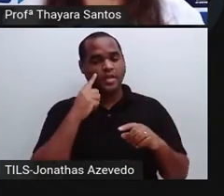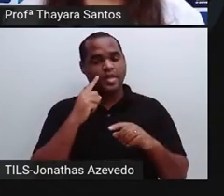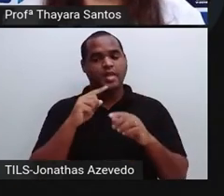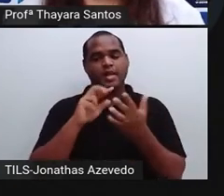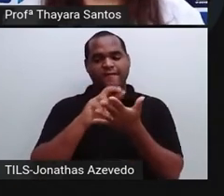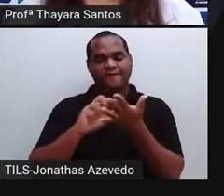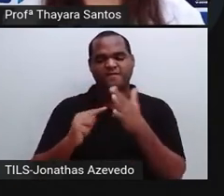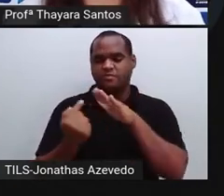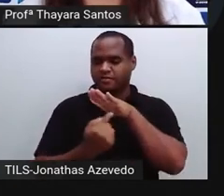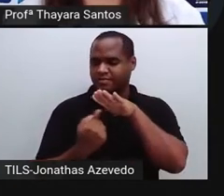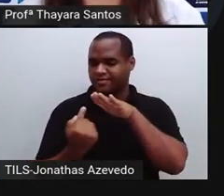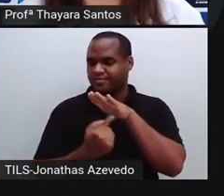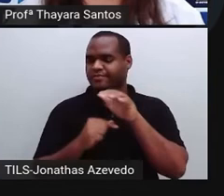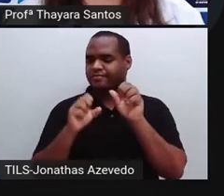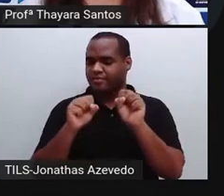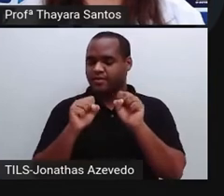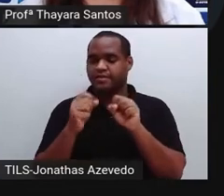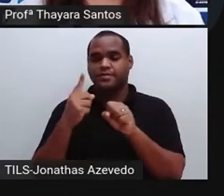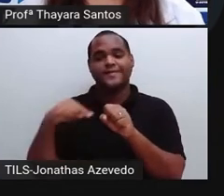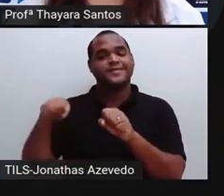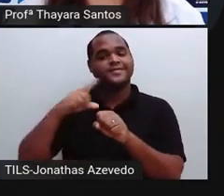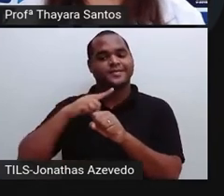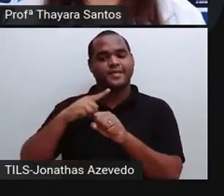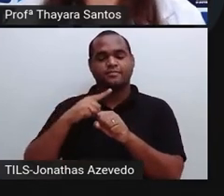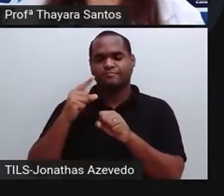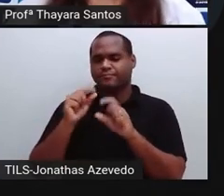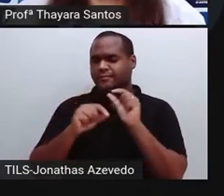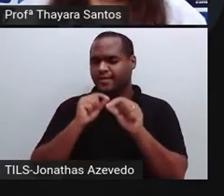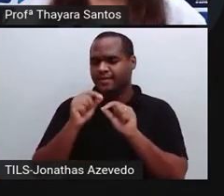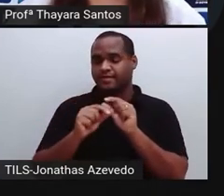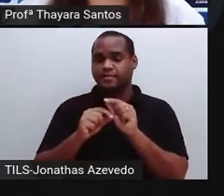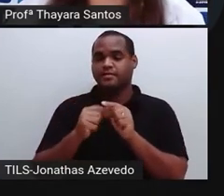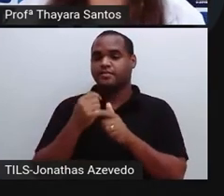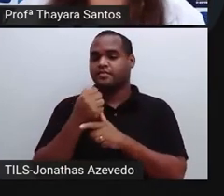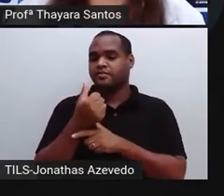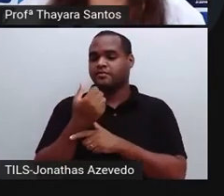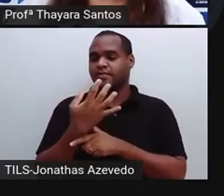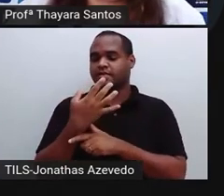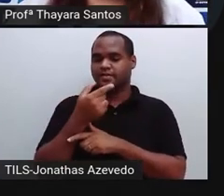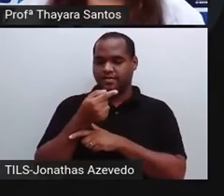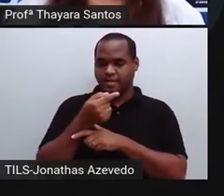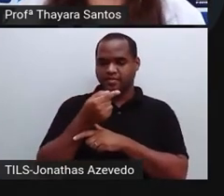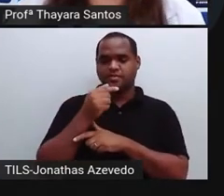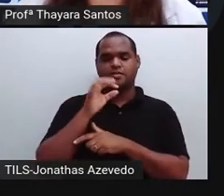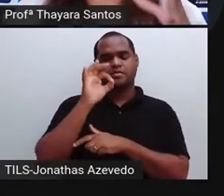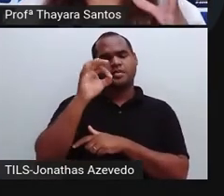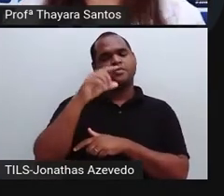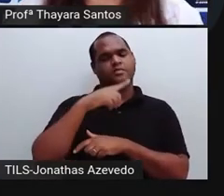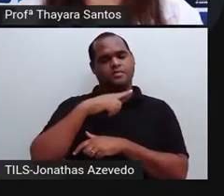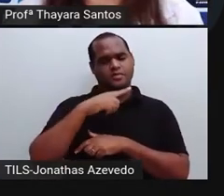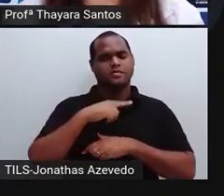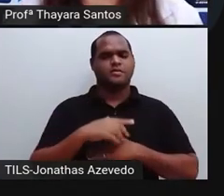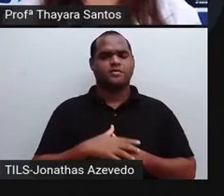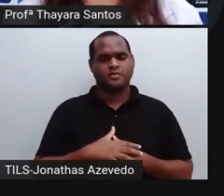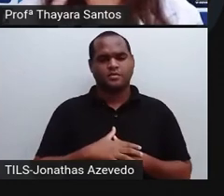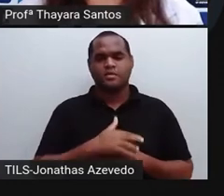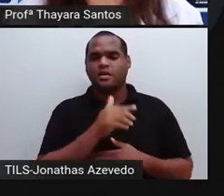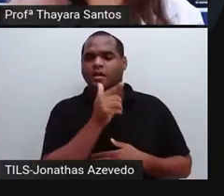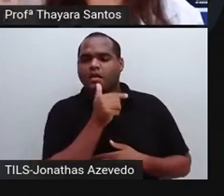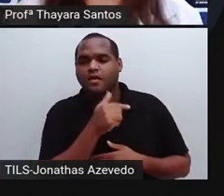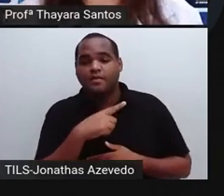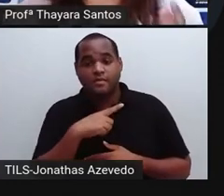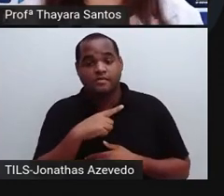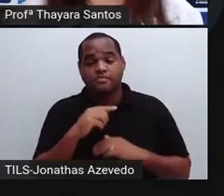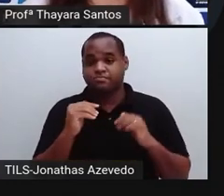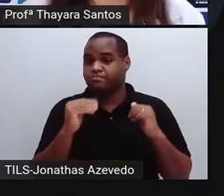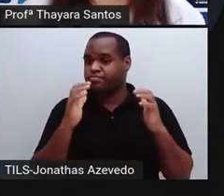gasoso. E a gente já está aqui em menos não, né? A gente está em 147 graus. No caso da água, sempre acima